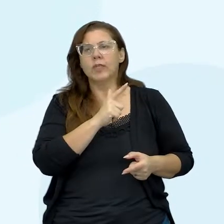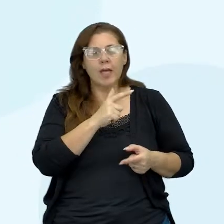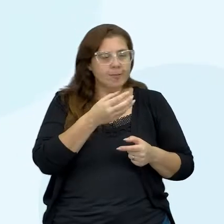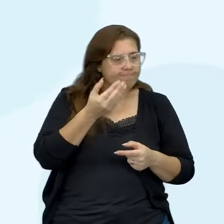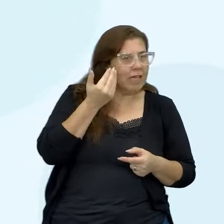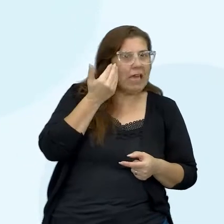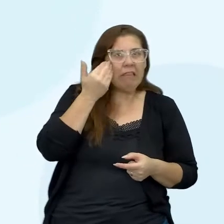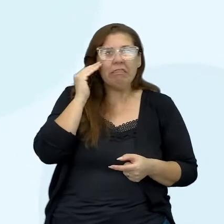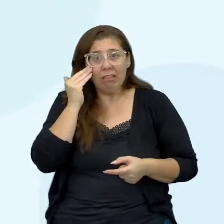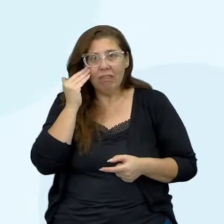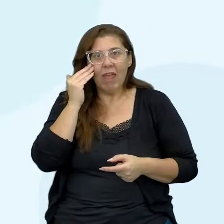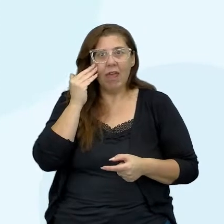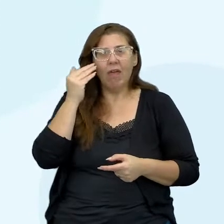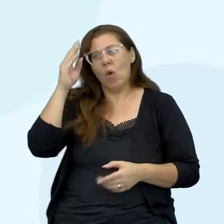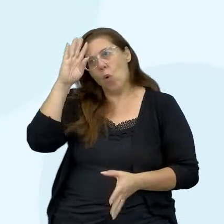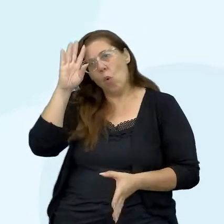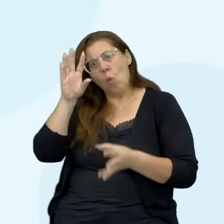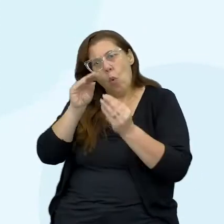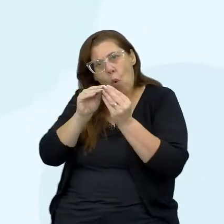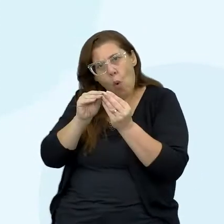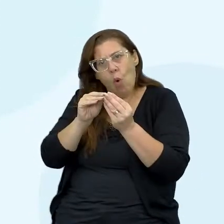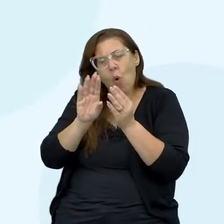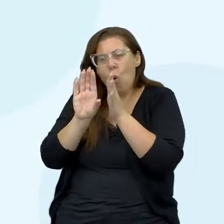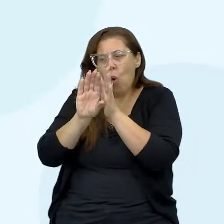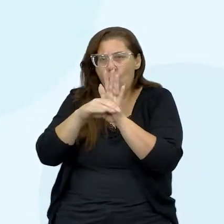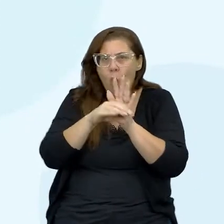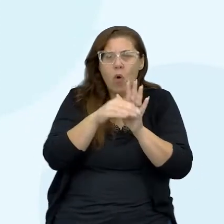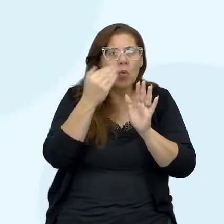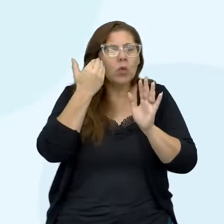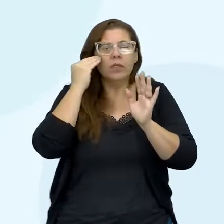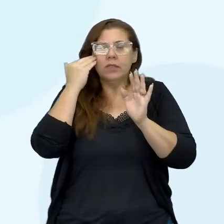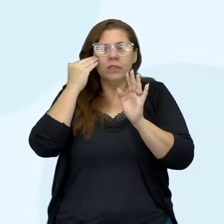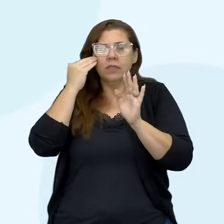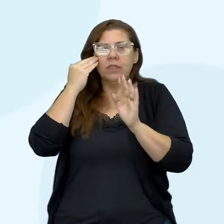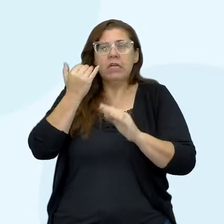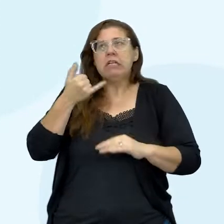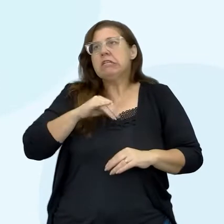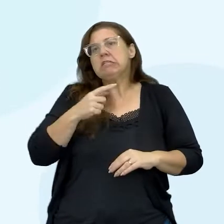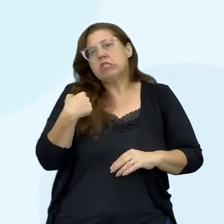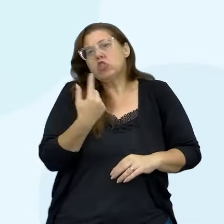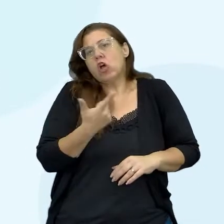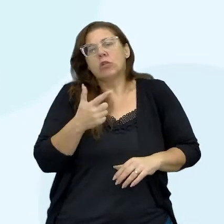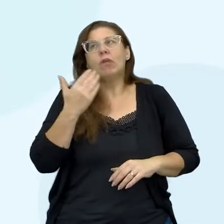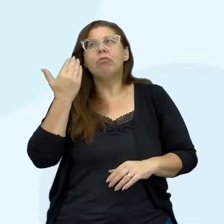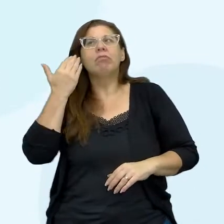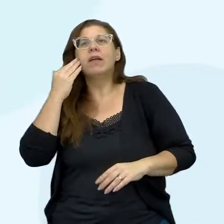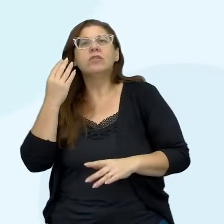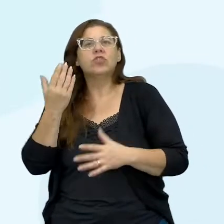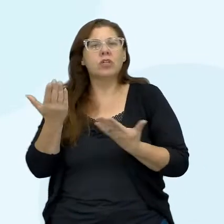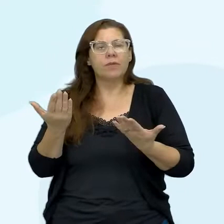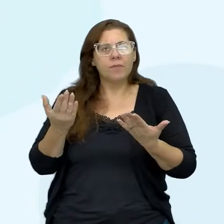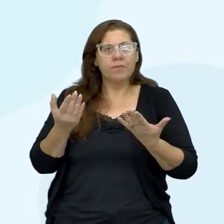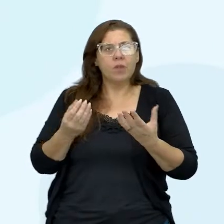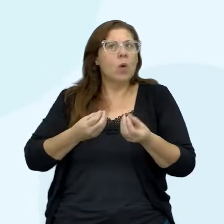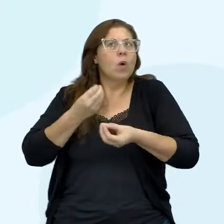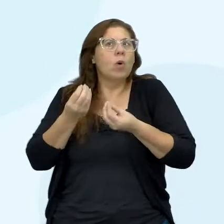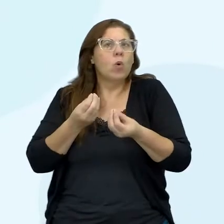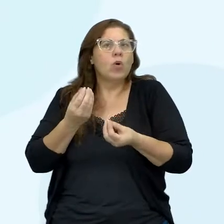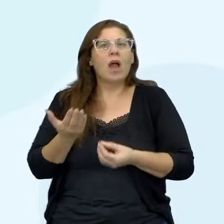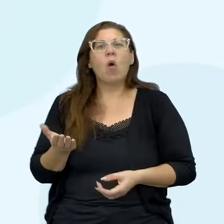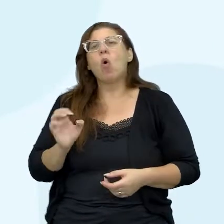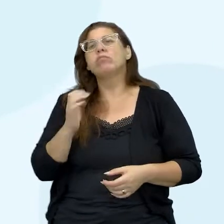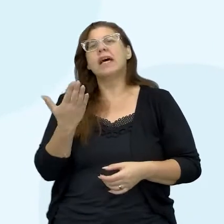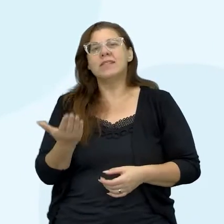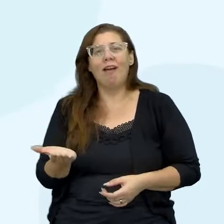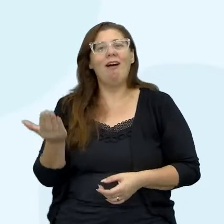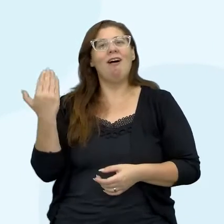o conceito, né, de que trataremos hoje, que é o conceito de necropolítica, sem que a gente entenda, compreenda o que vem antes